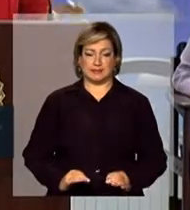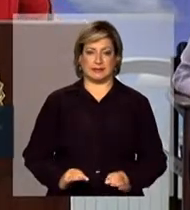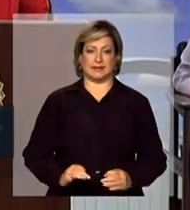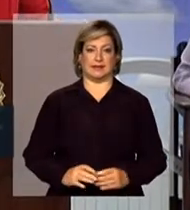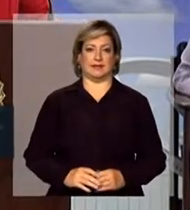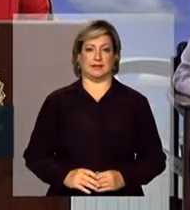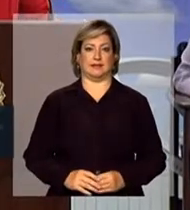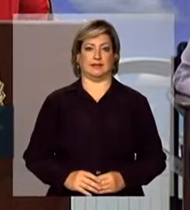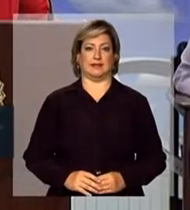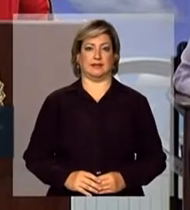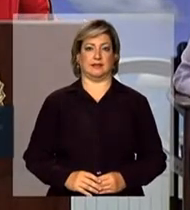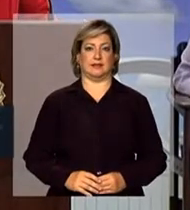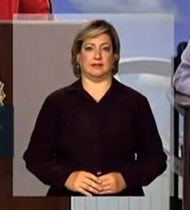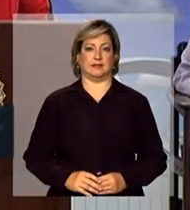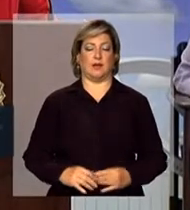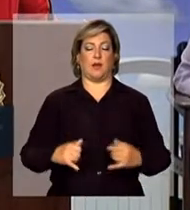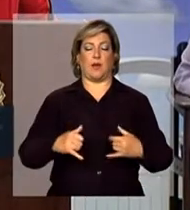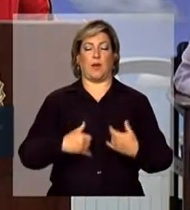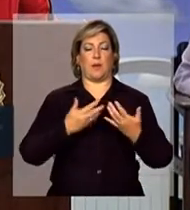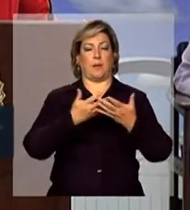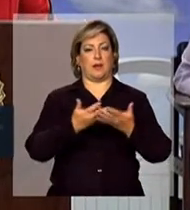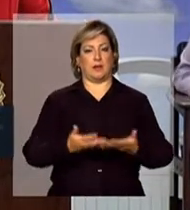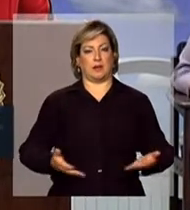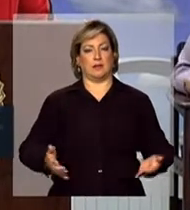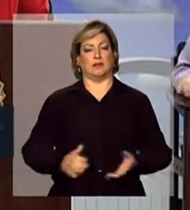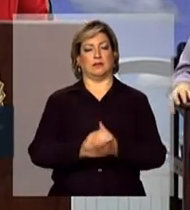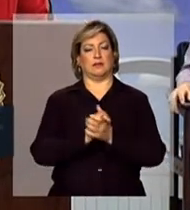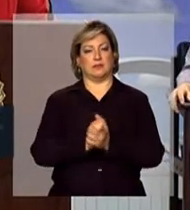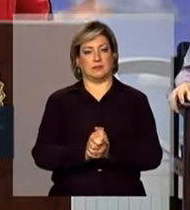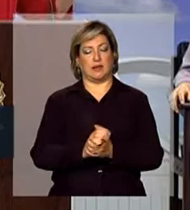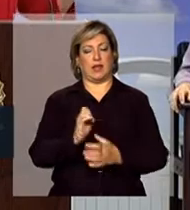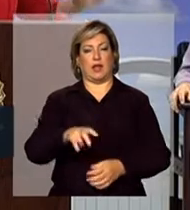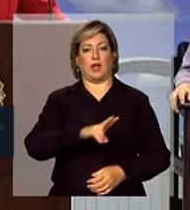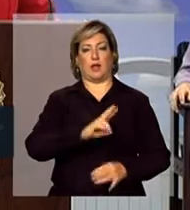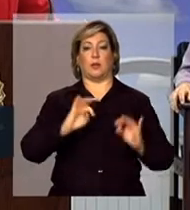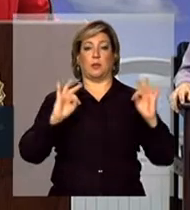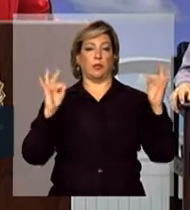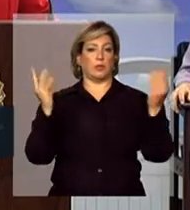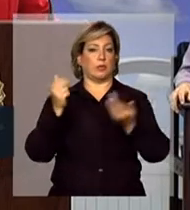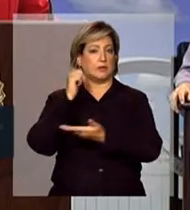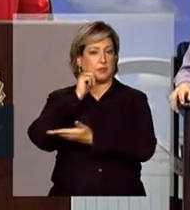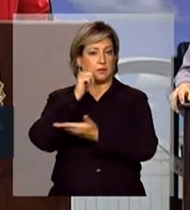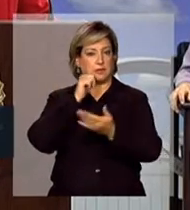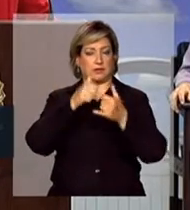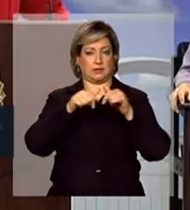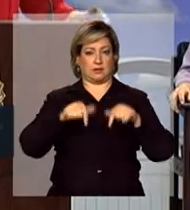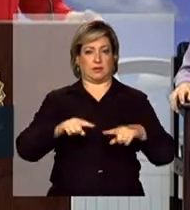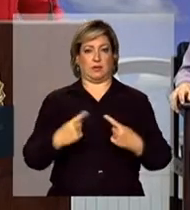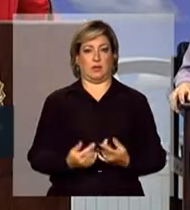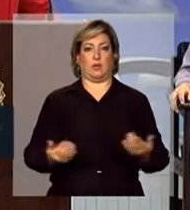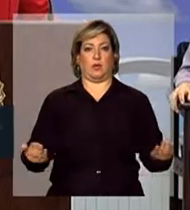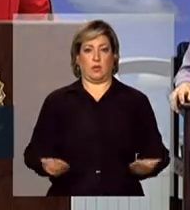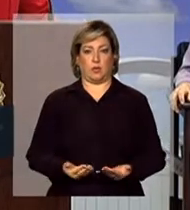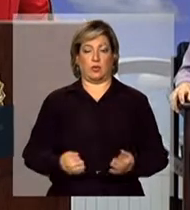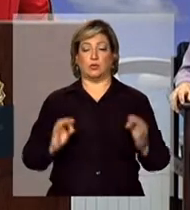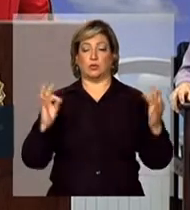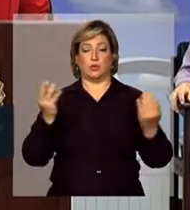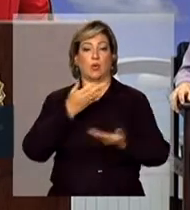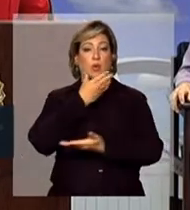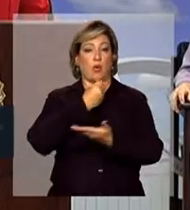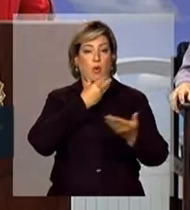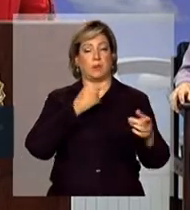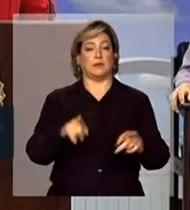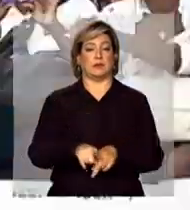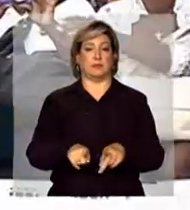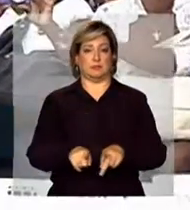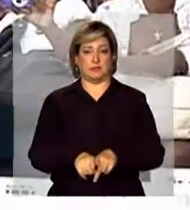homenageando e saudando em nome de todas as mulheres aqui presentes e de todos os homens